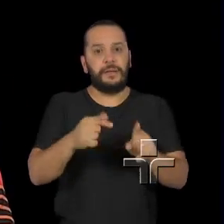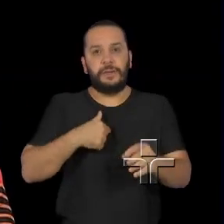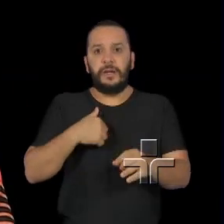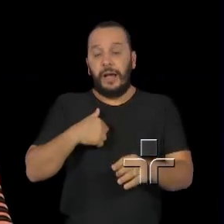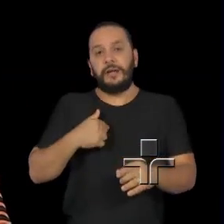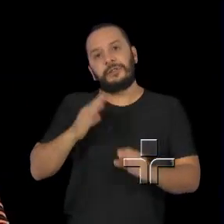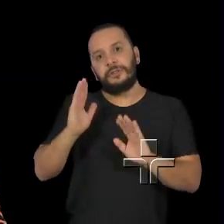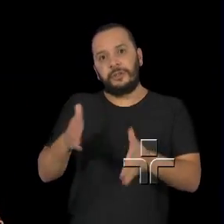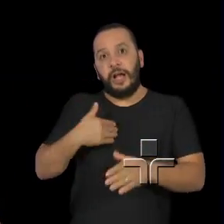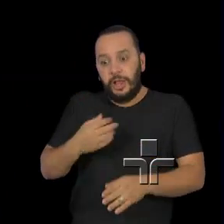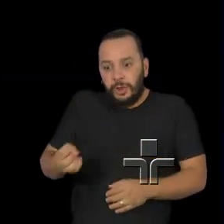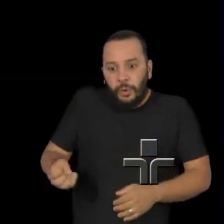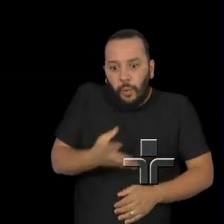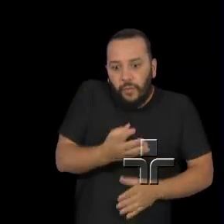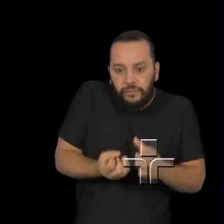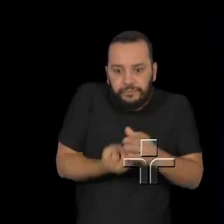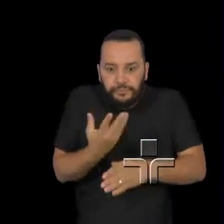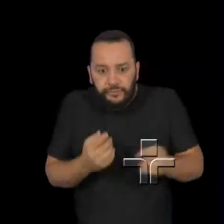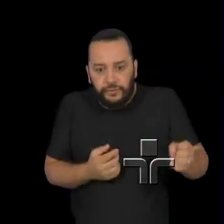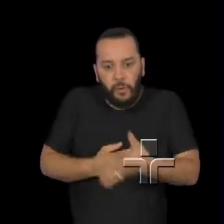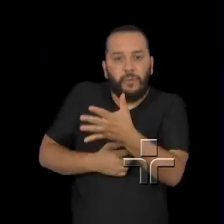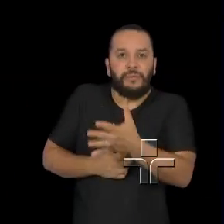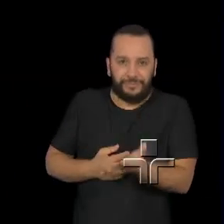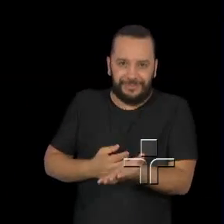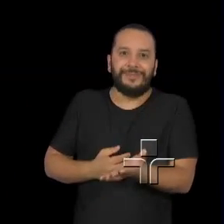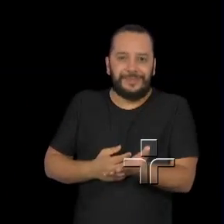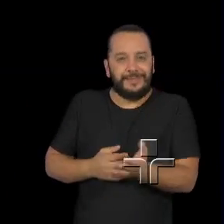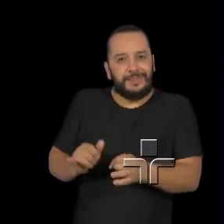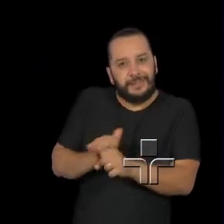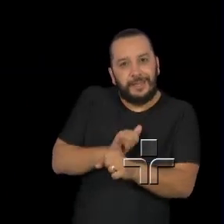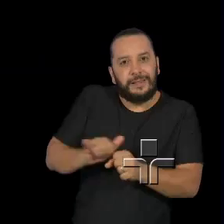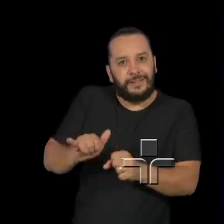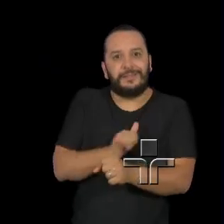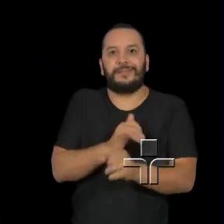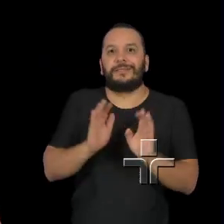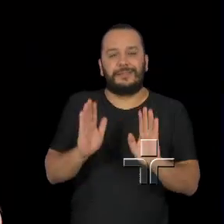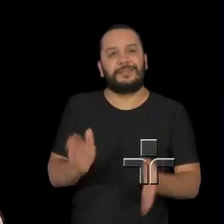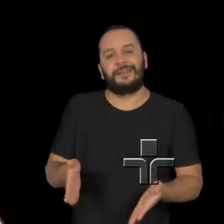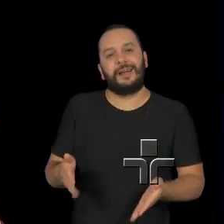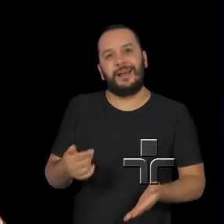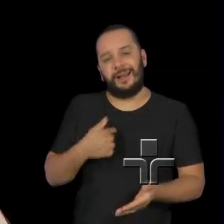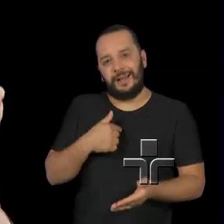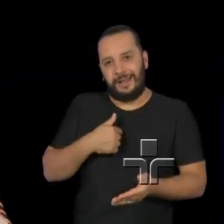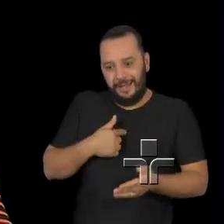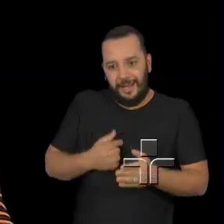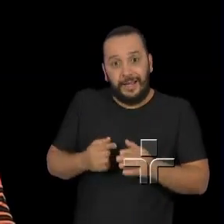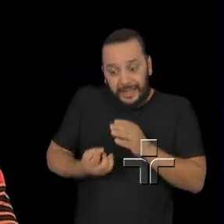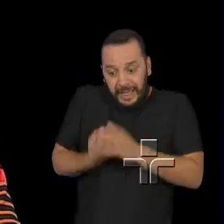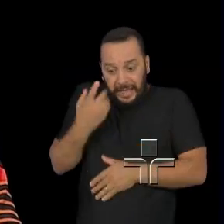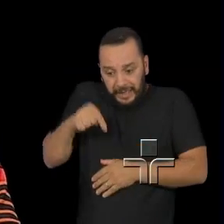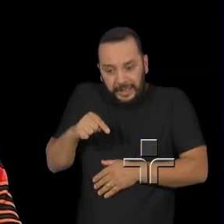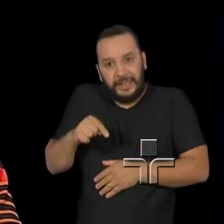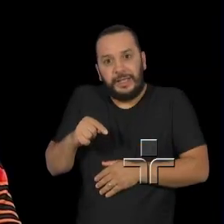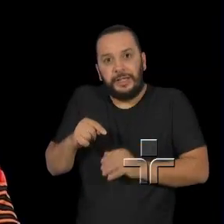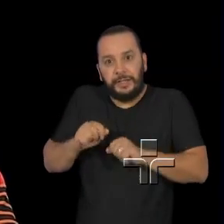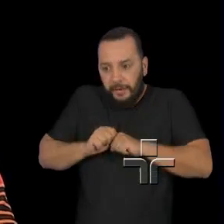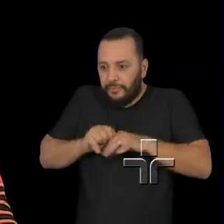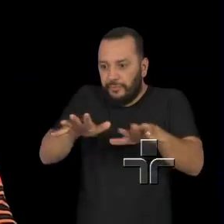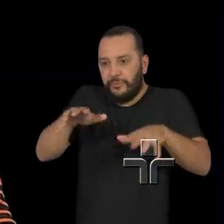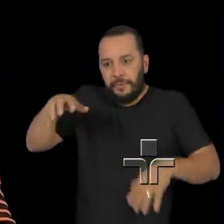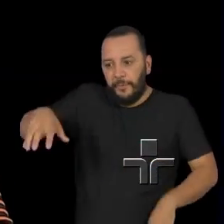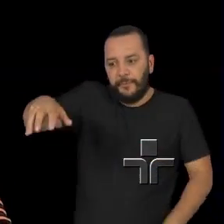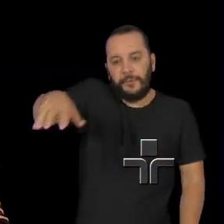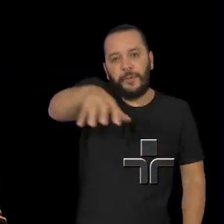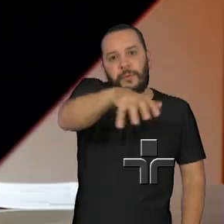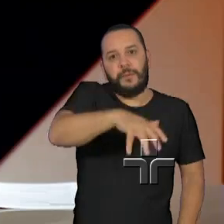do que está acontecendo. Então, isso tem sido feito e tem sido levado para outras regiões e compartilhado com todos e